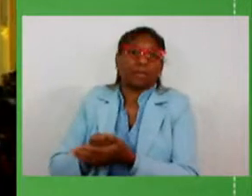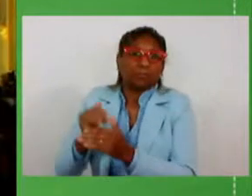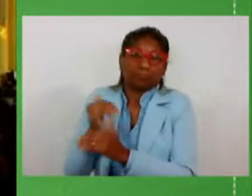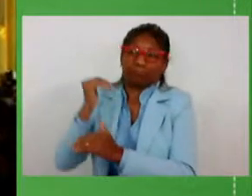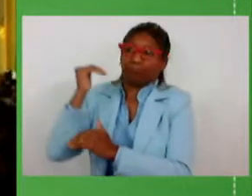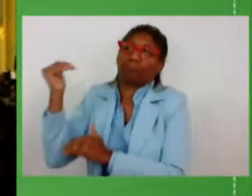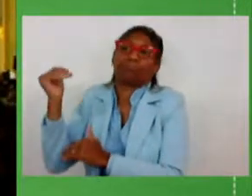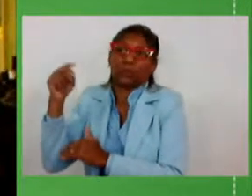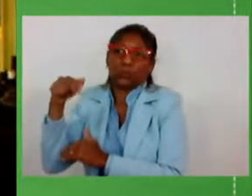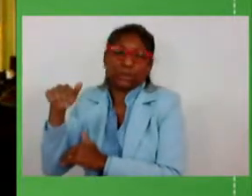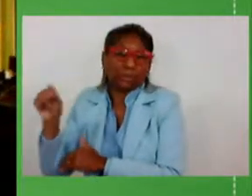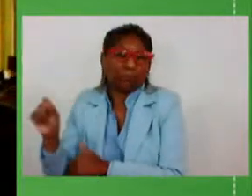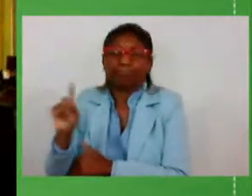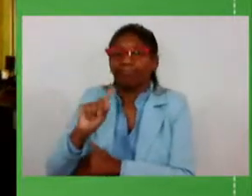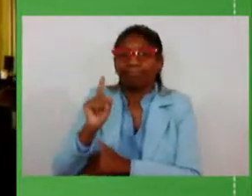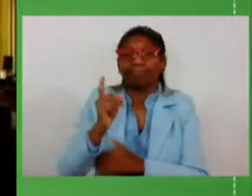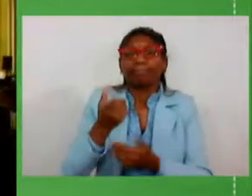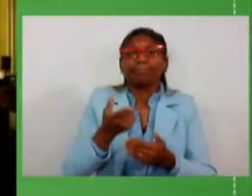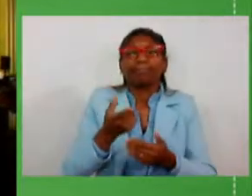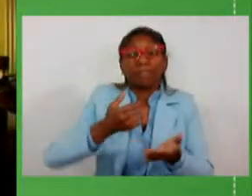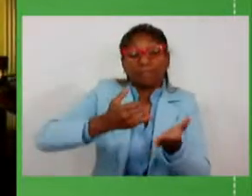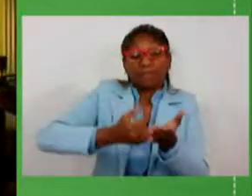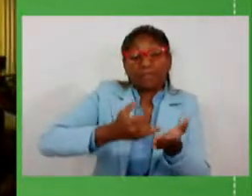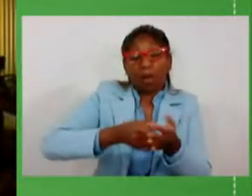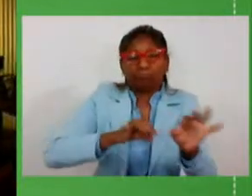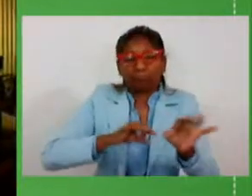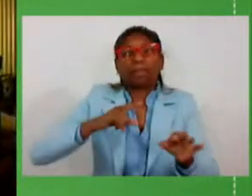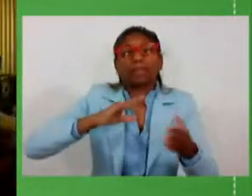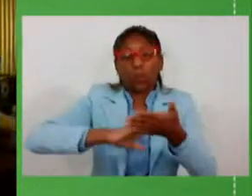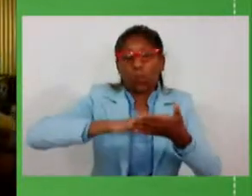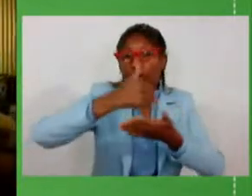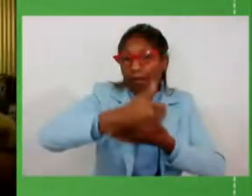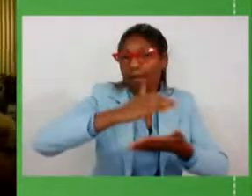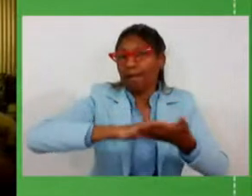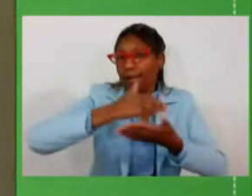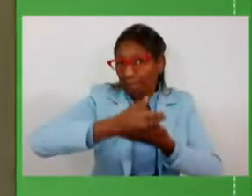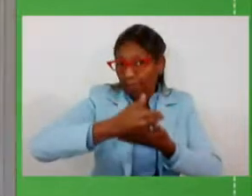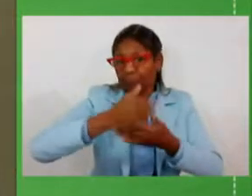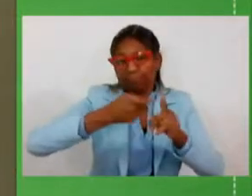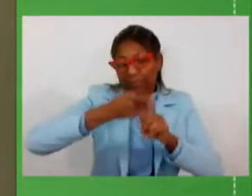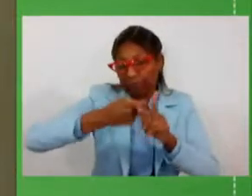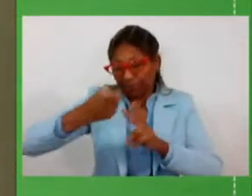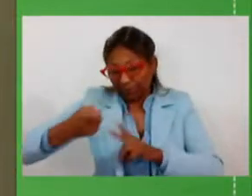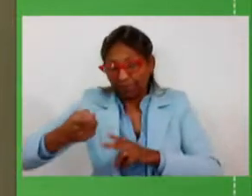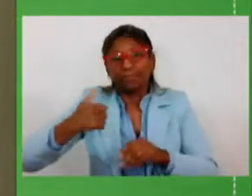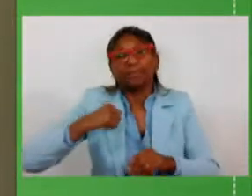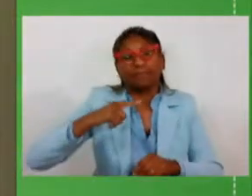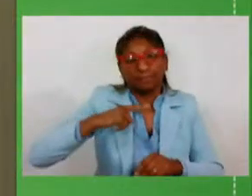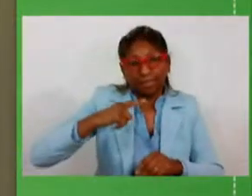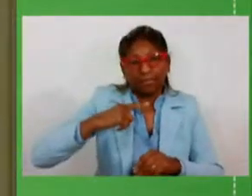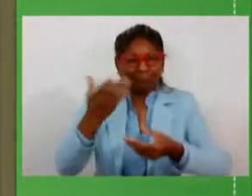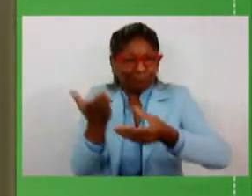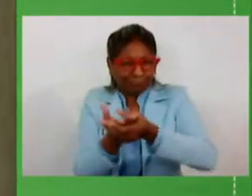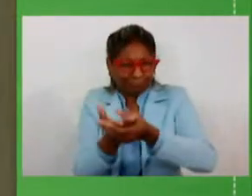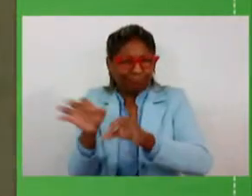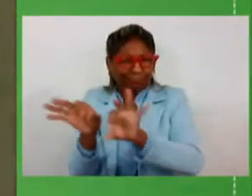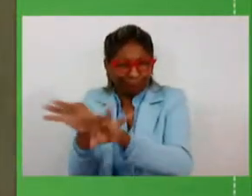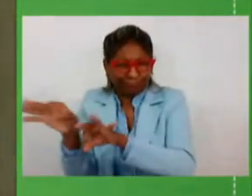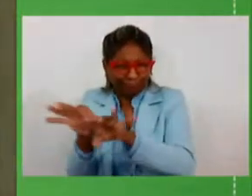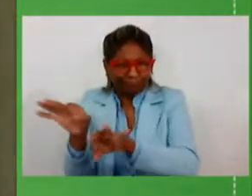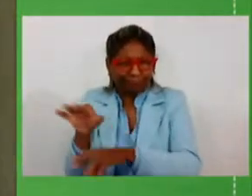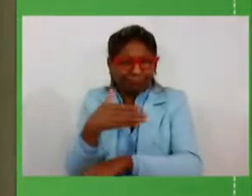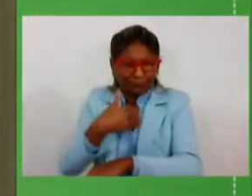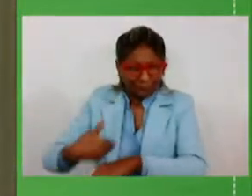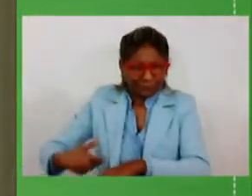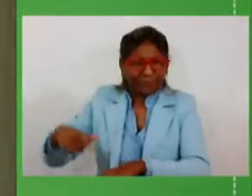fiscal, precisa-se cumprir um calendário que zere o estoque de precatórios do Estado. Temos uma série